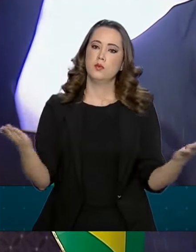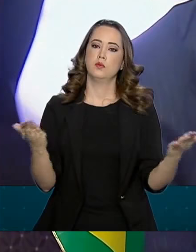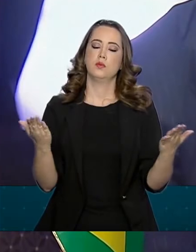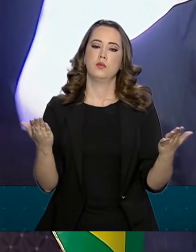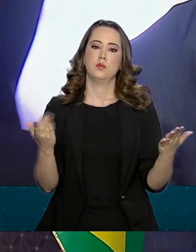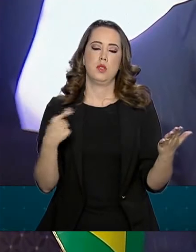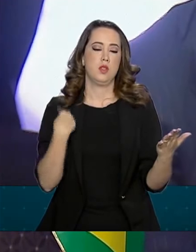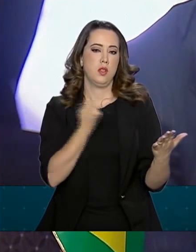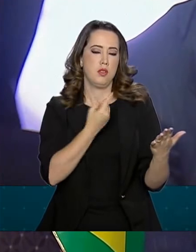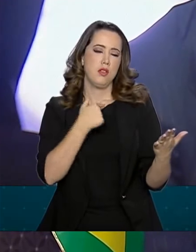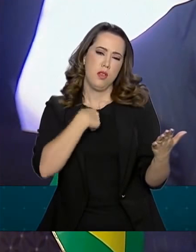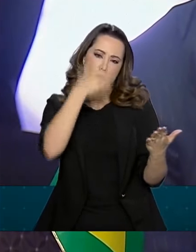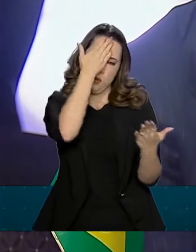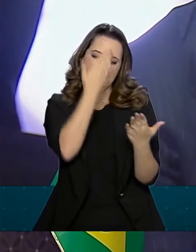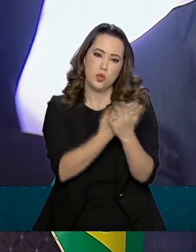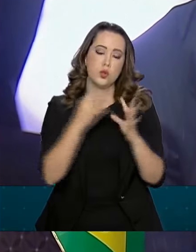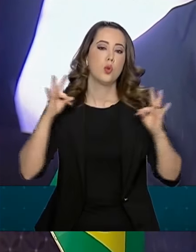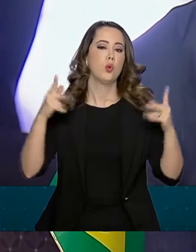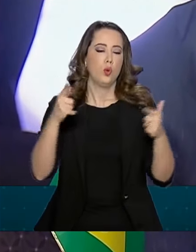creio que todos têm problema.